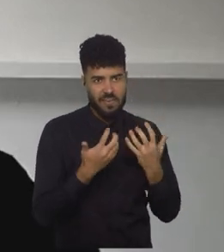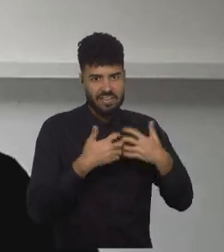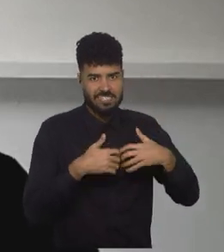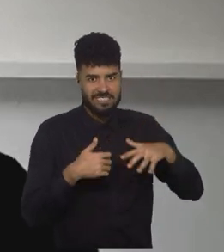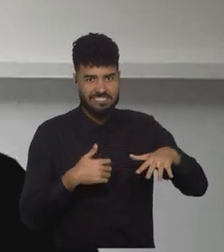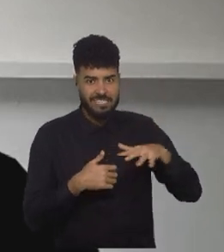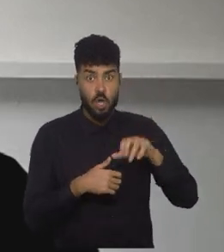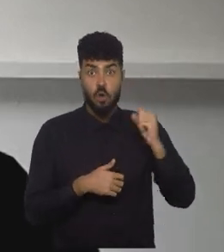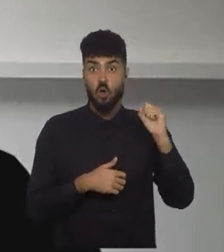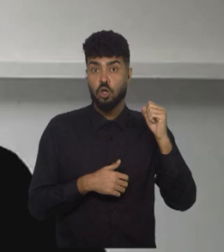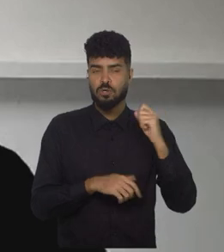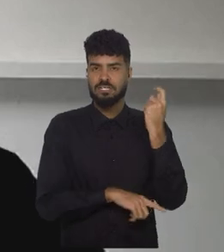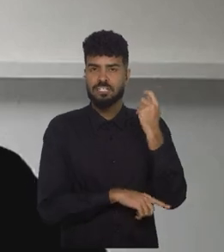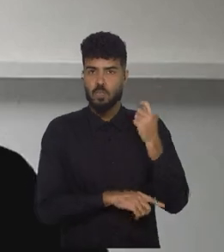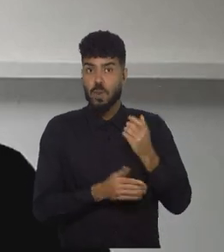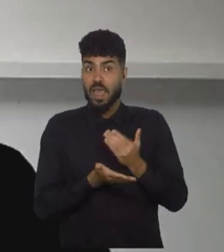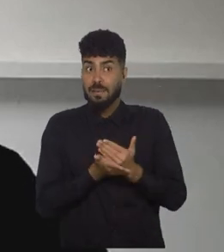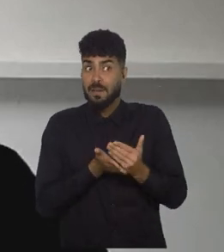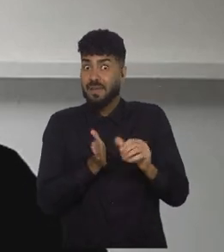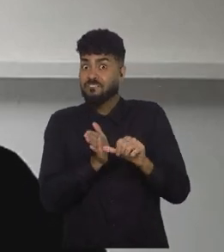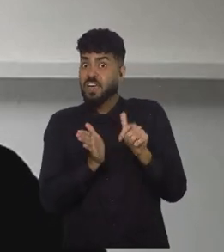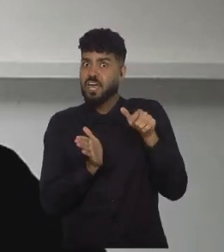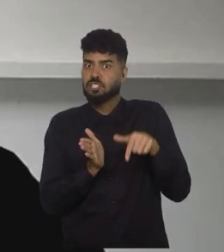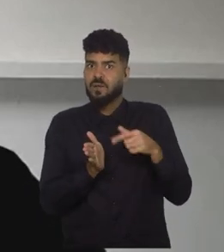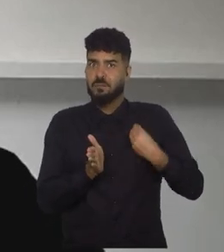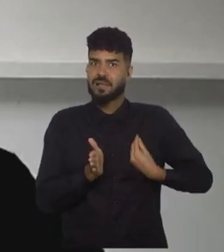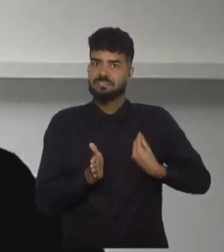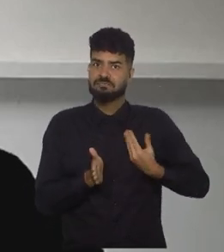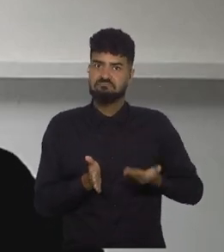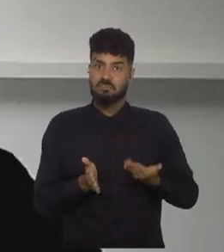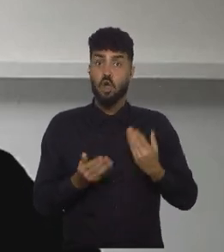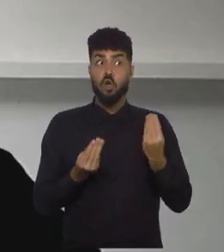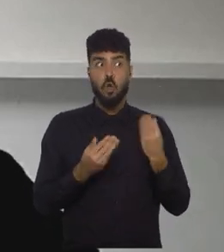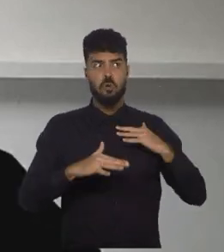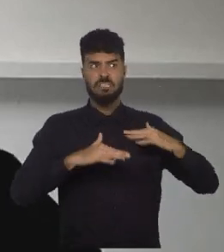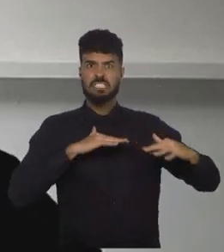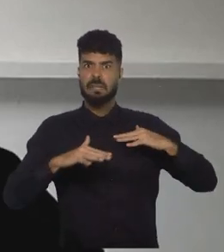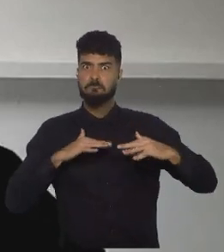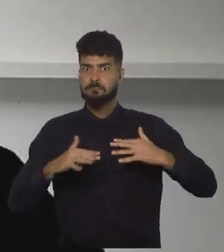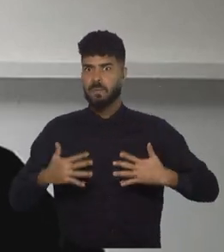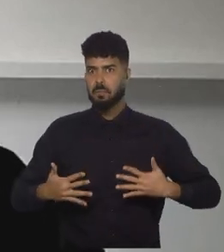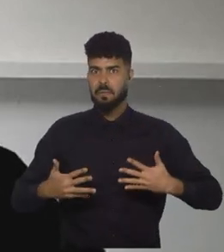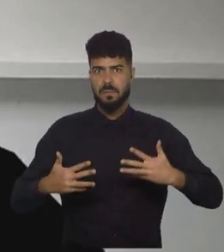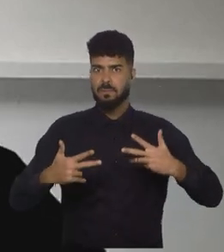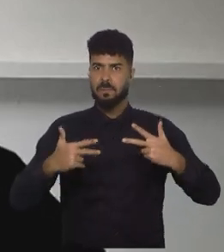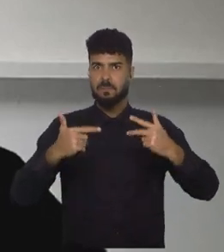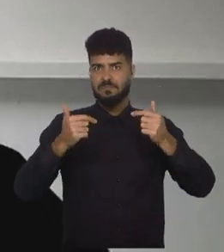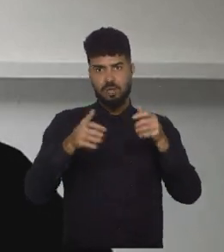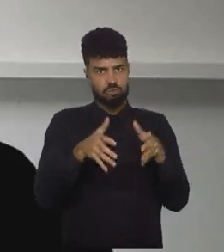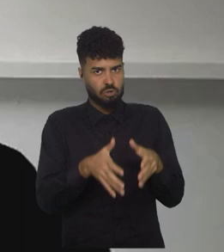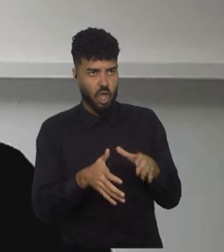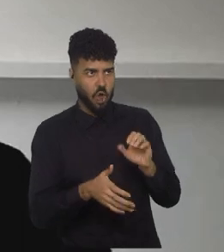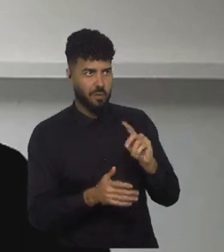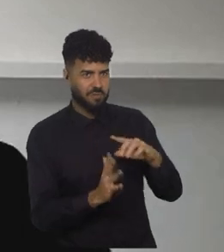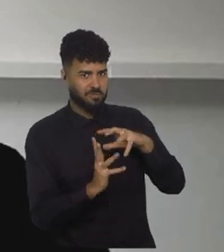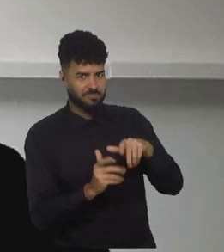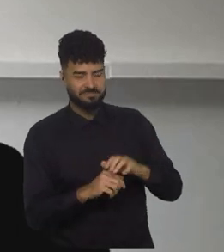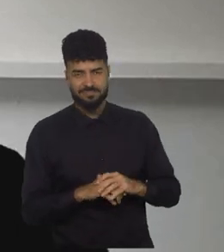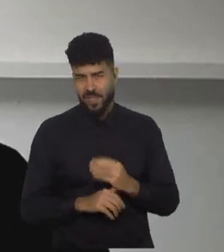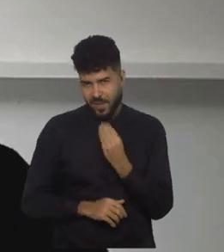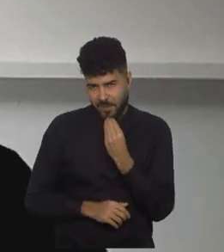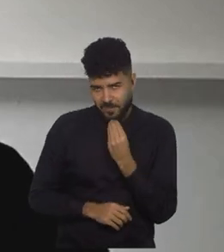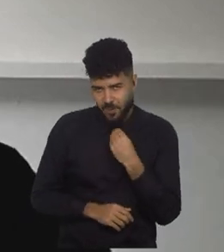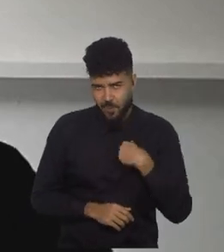estreantes aí também. Então, qual vai ser o desempenho dessas seleções chegando, né? Na Copa do Mundo. E, obviamente,